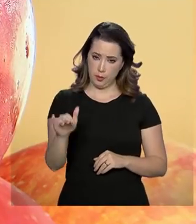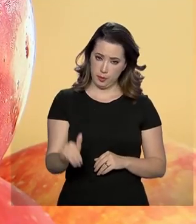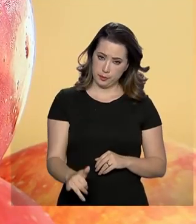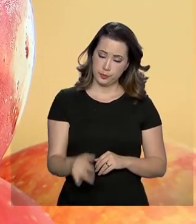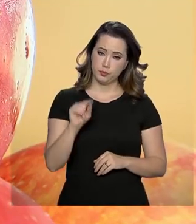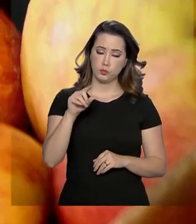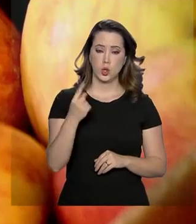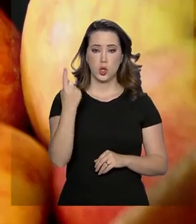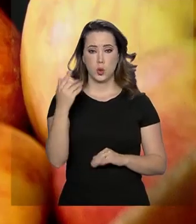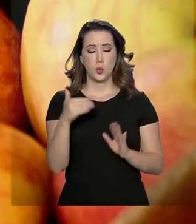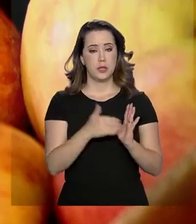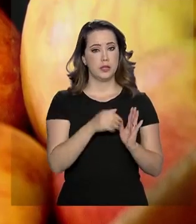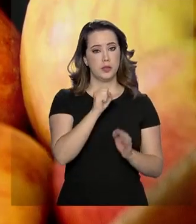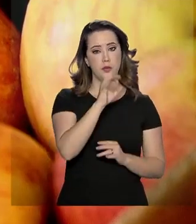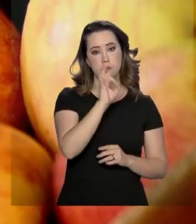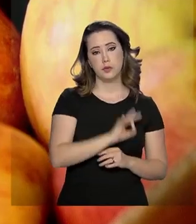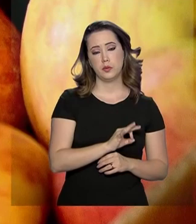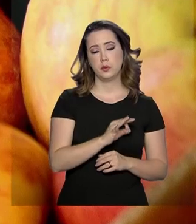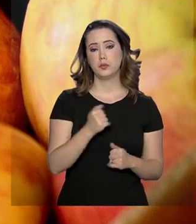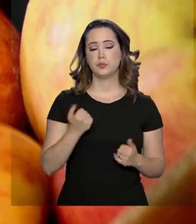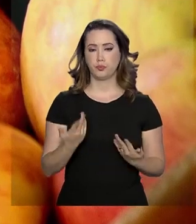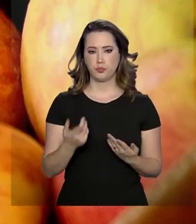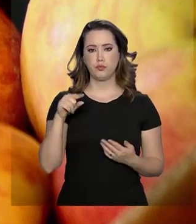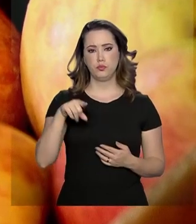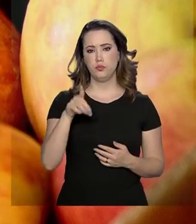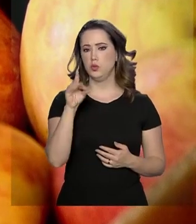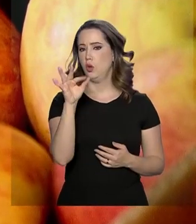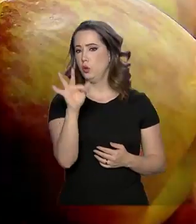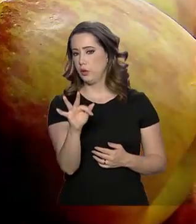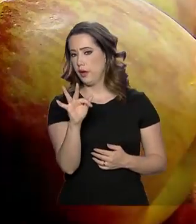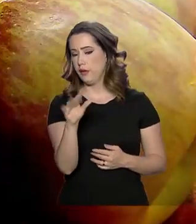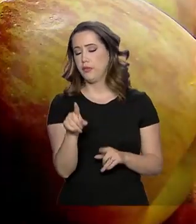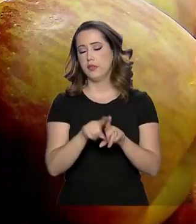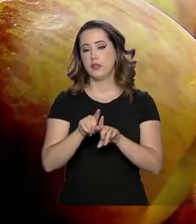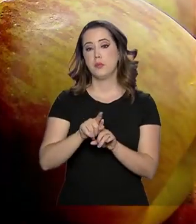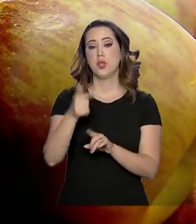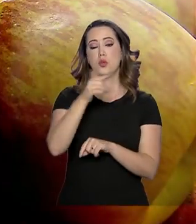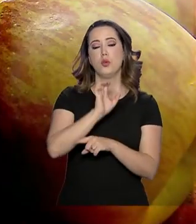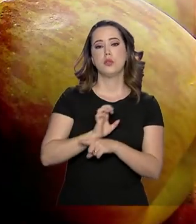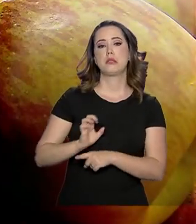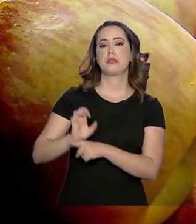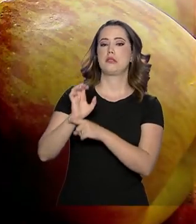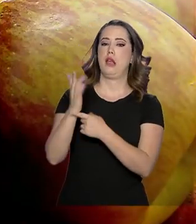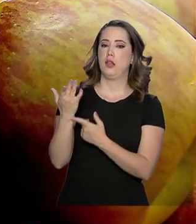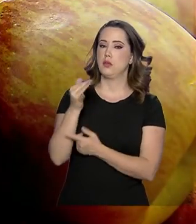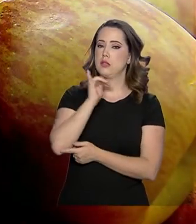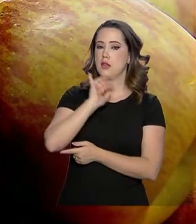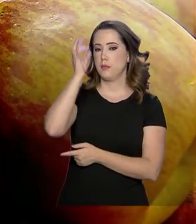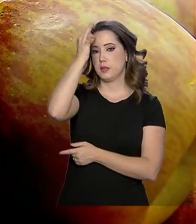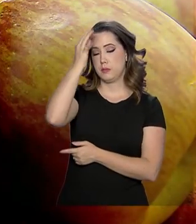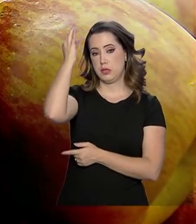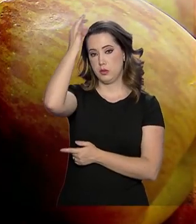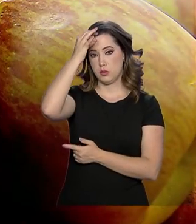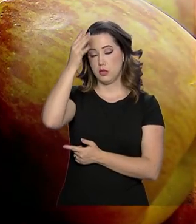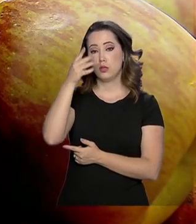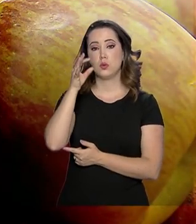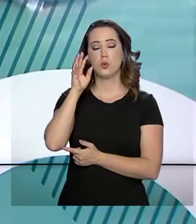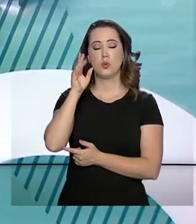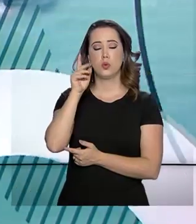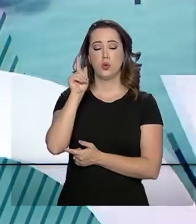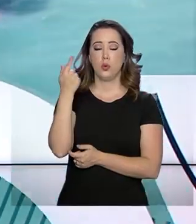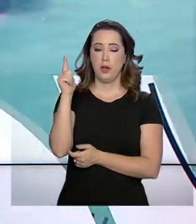média, entre 1% e 8% no Distrito Federal e nos estados do Espírito Santo, Goiás e Ceará.